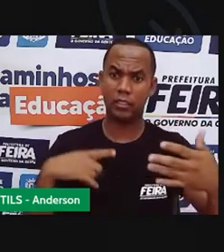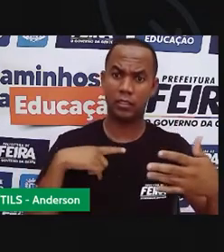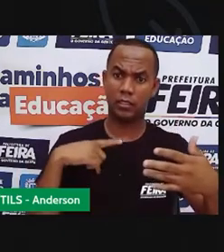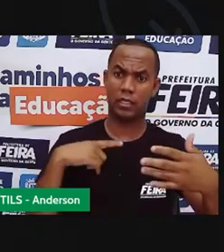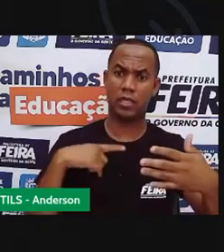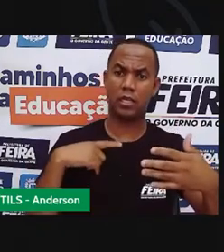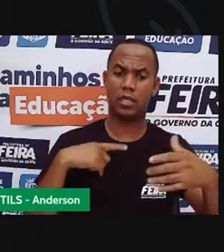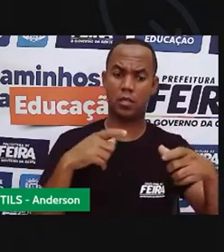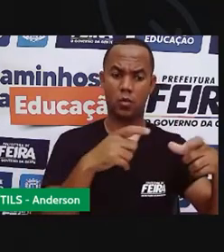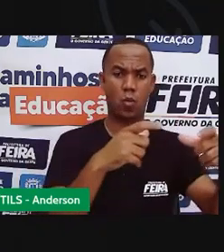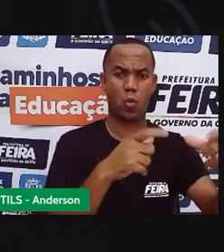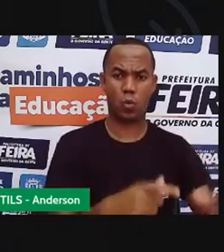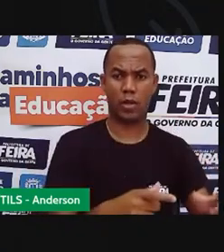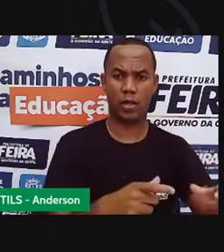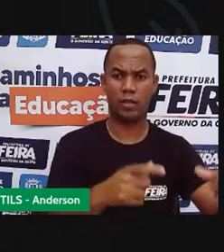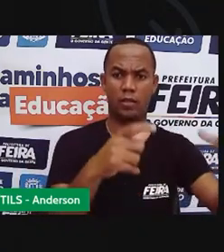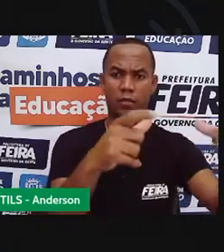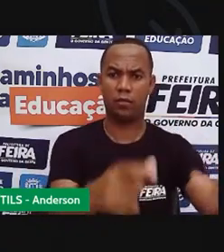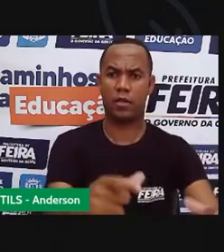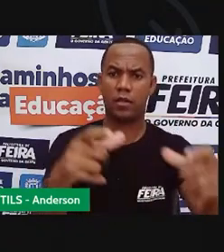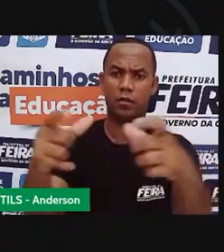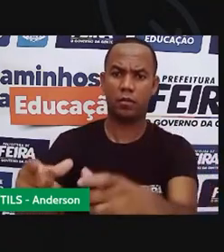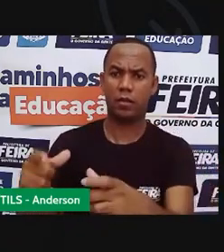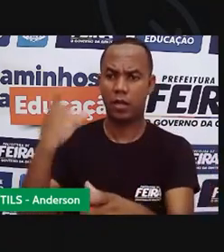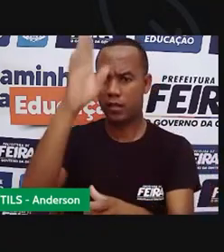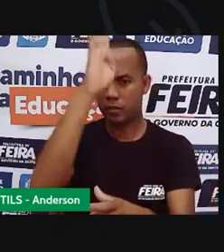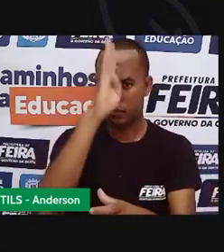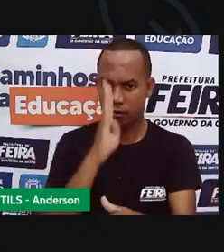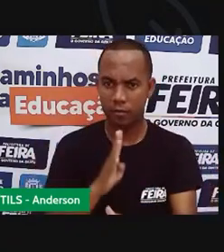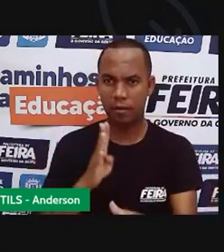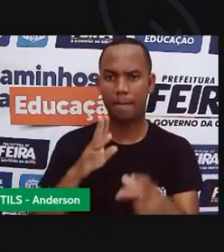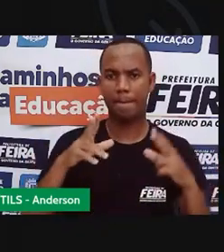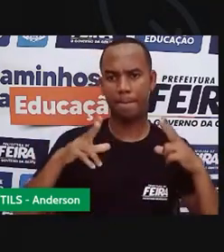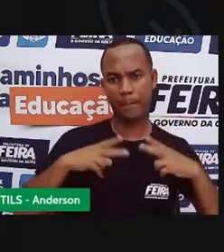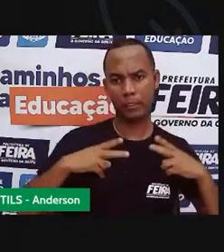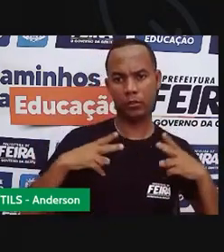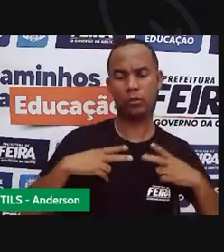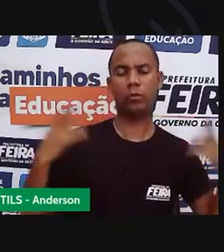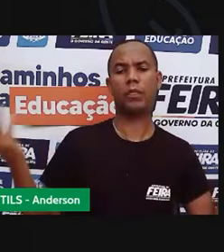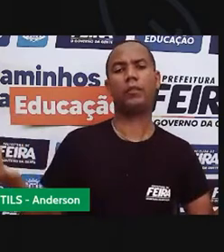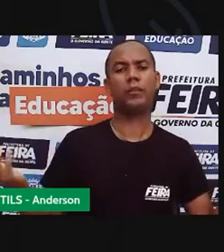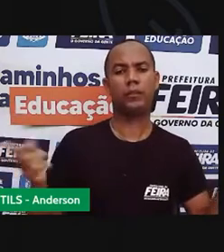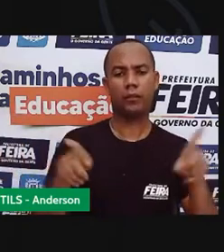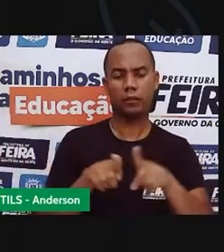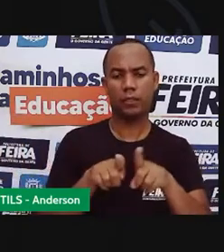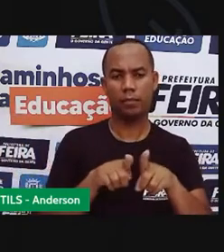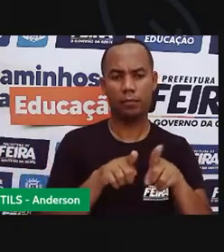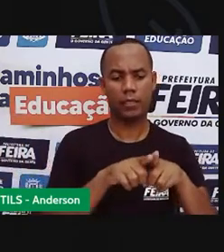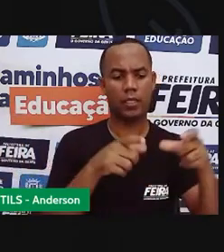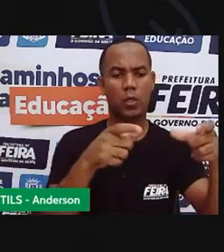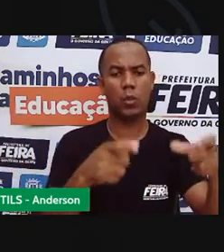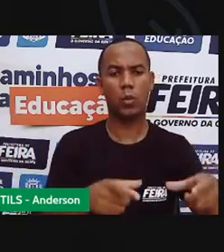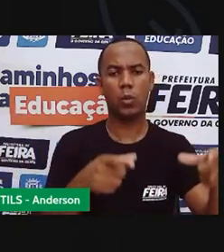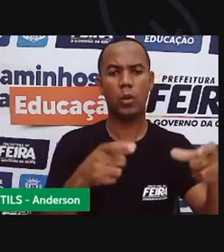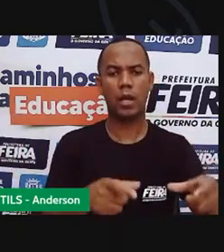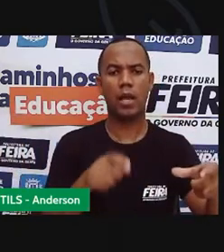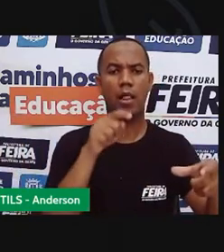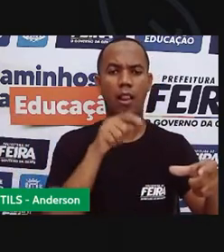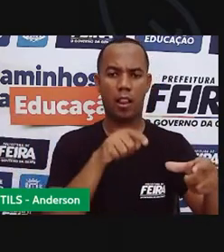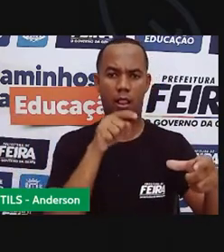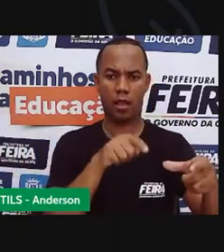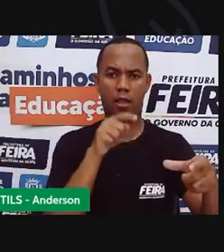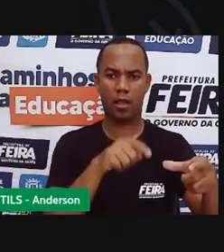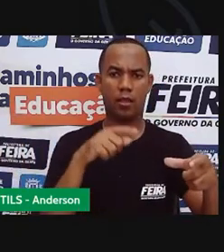espaços públicos e privados. Espaço é um lugar de ocupação